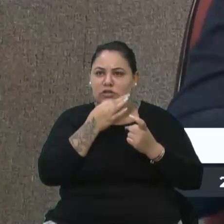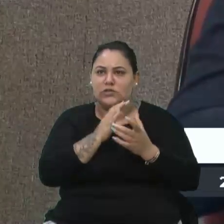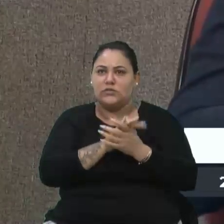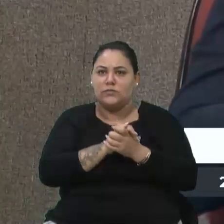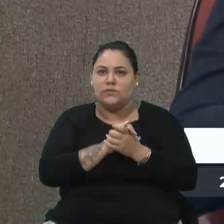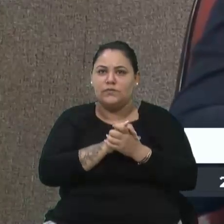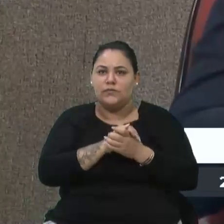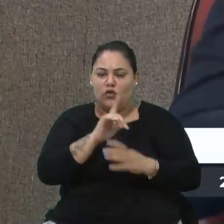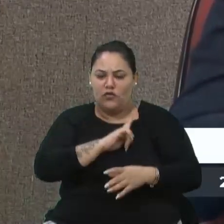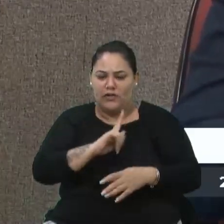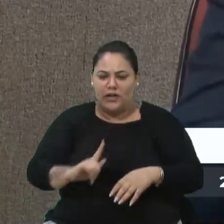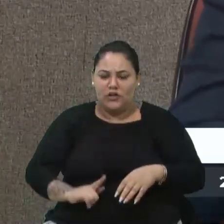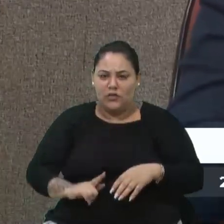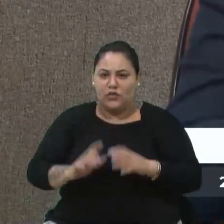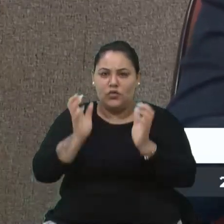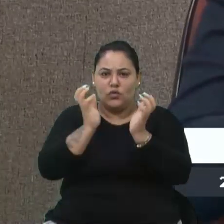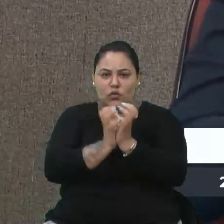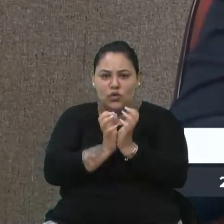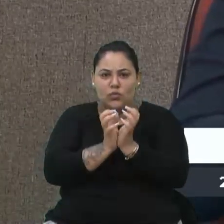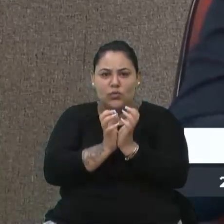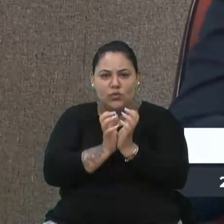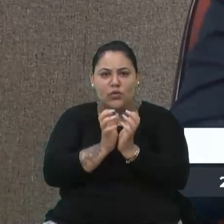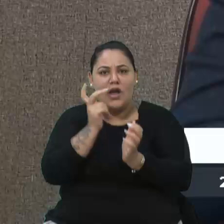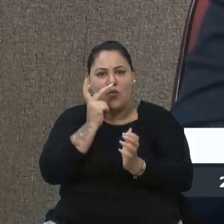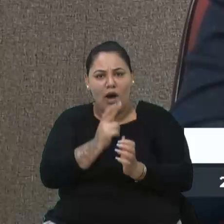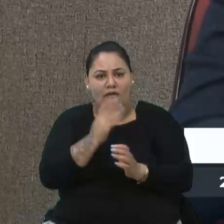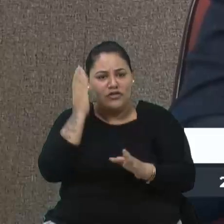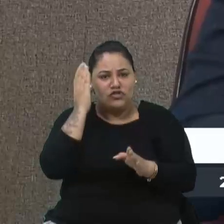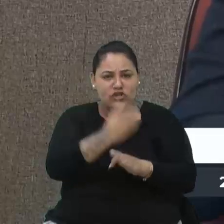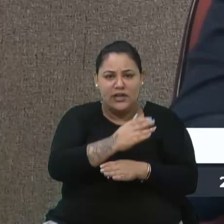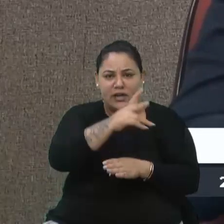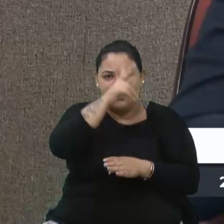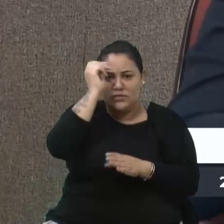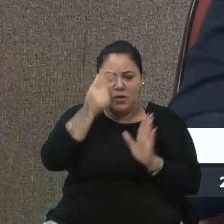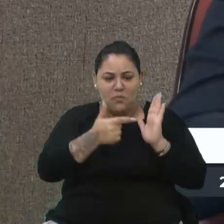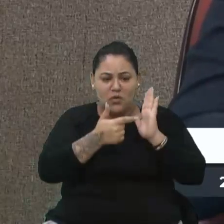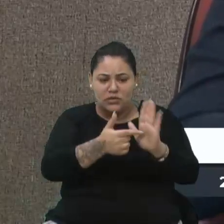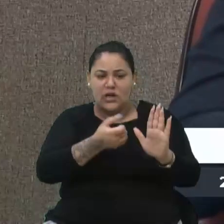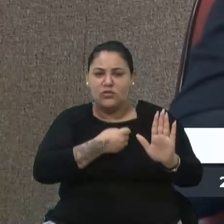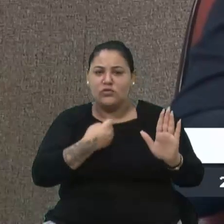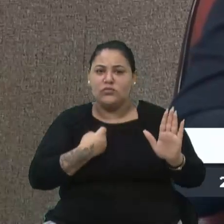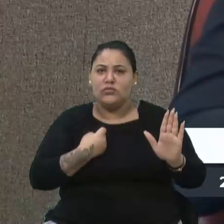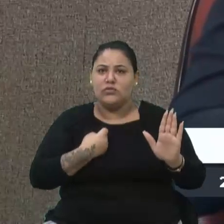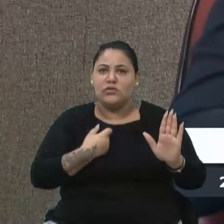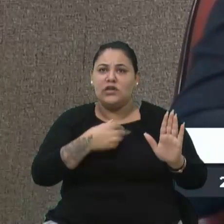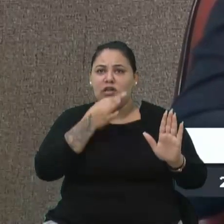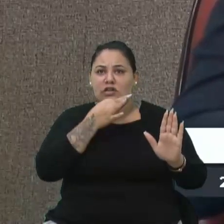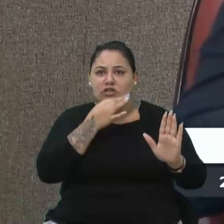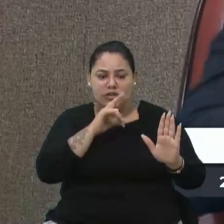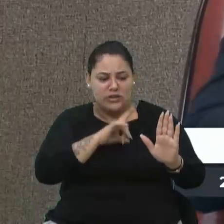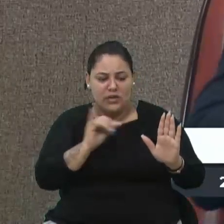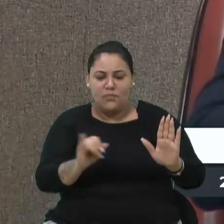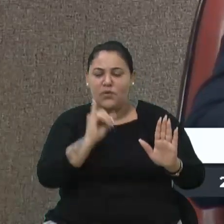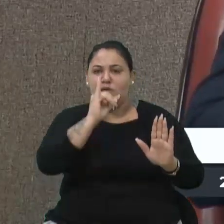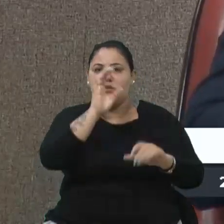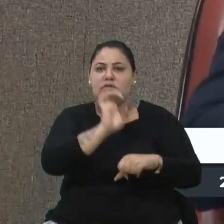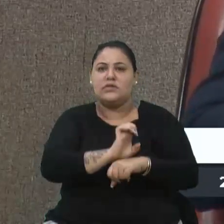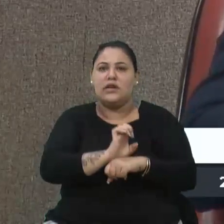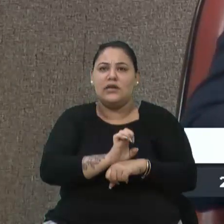o governador, por ser do mesmo partido, tem que ir lá, direto no governador, e mostrar esses números. Caxias tem uma importância no Estado, é a segunda